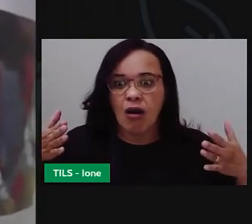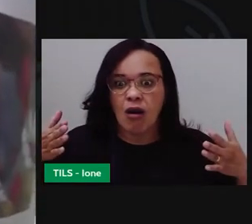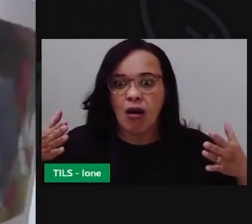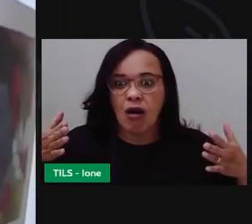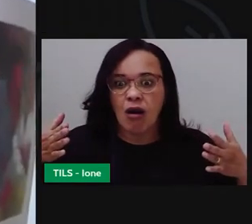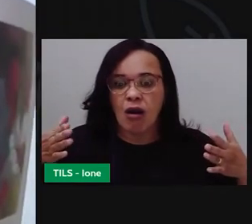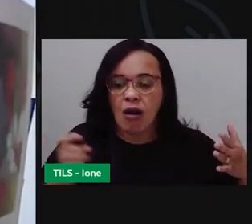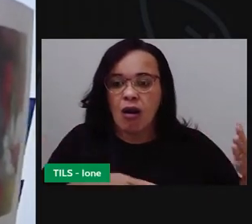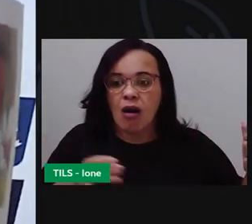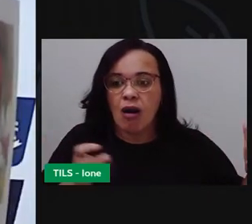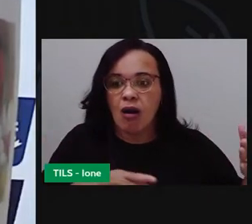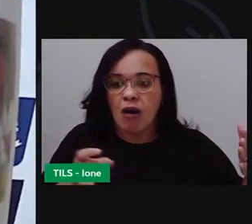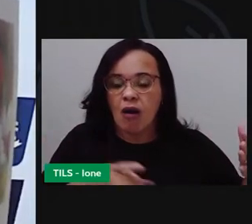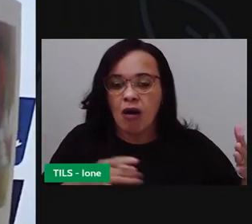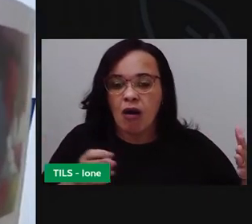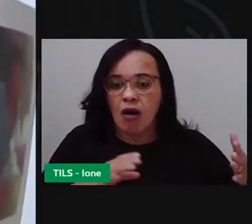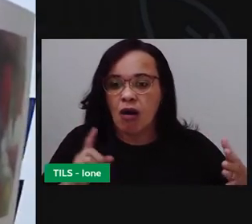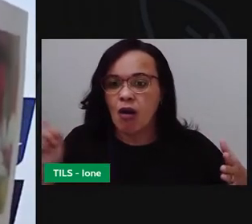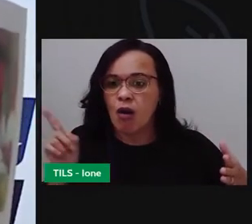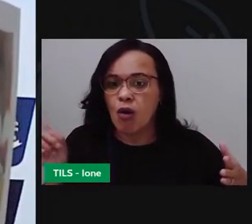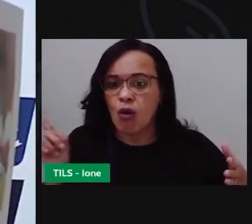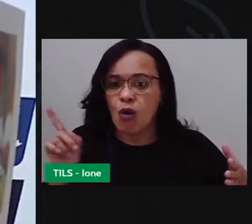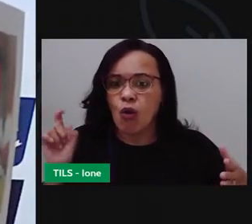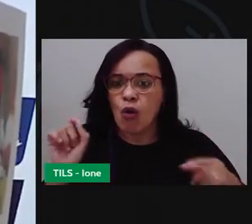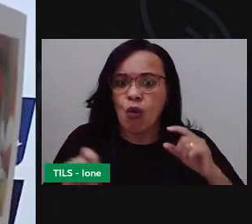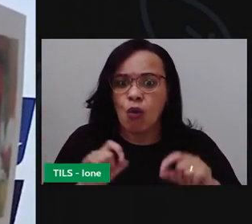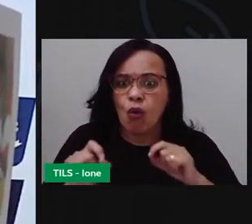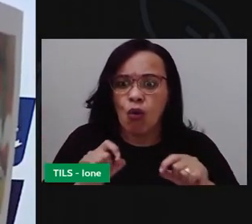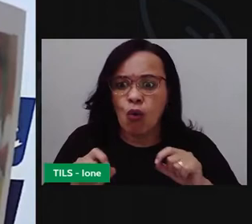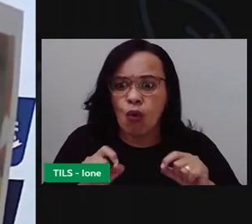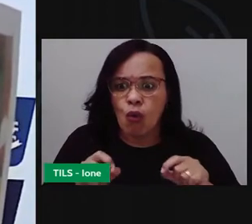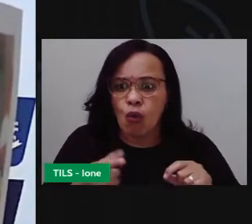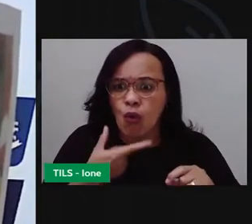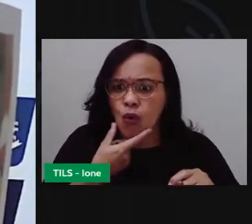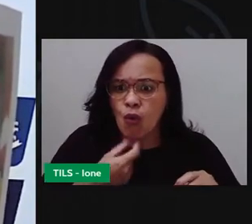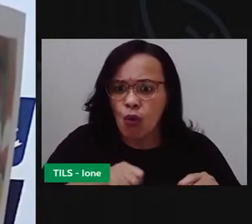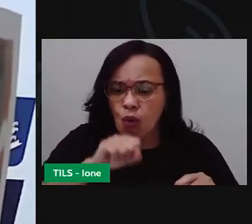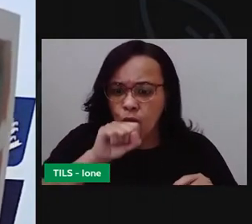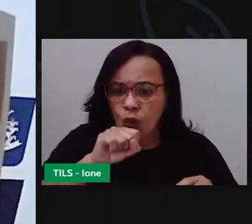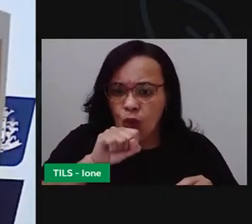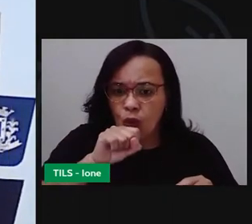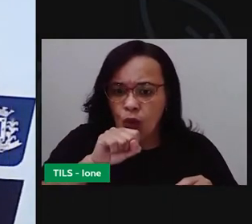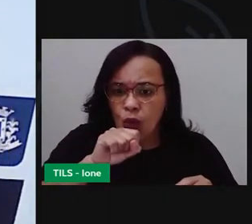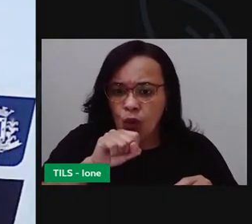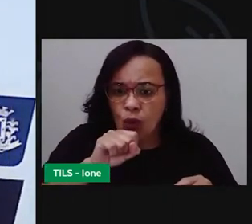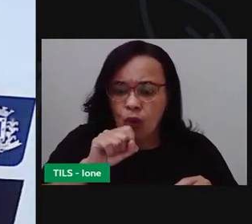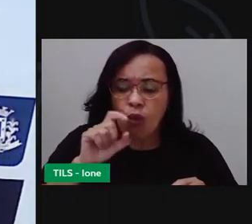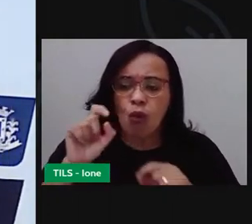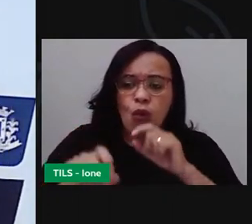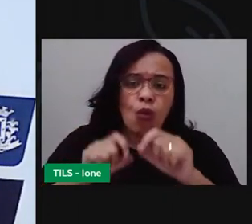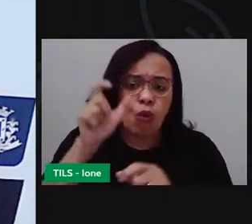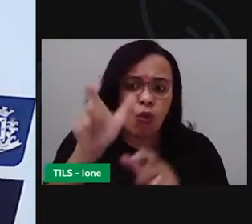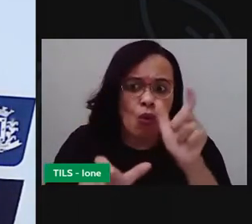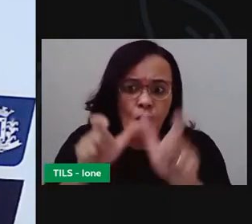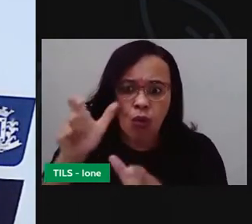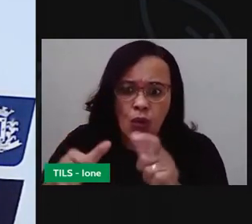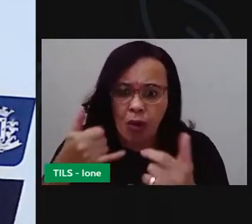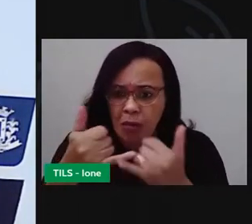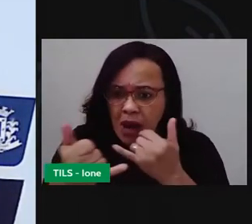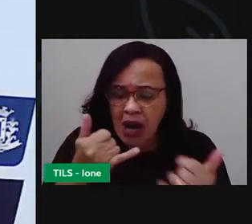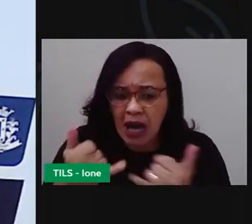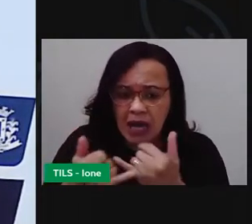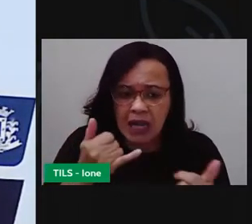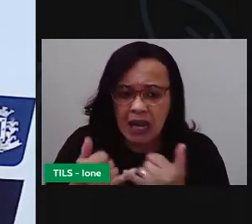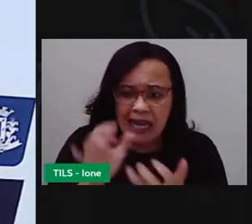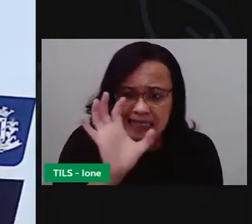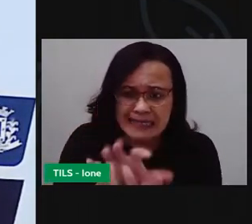Aqui do lado desse papai tem outro papai, que é um papai que parece um jacaré. Não é